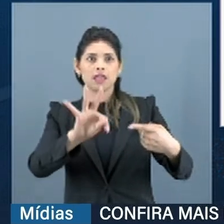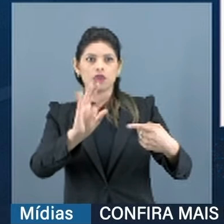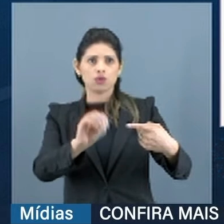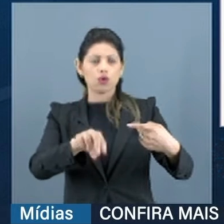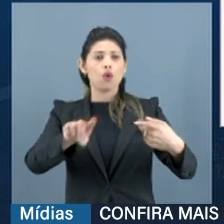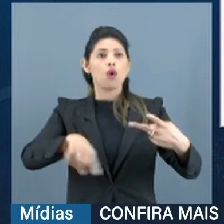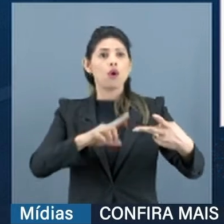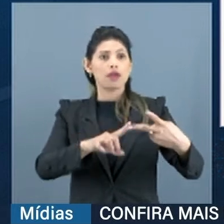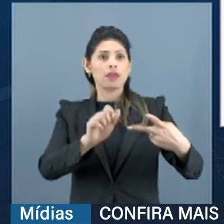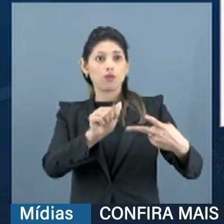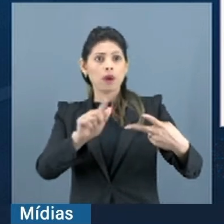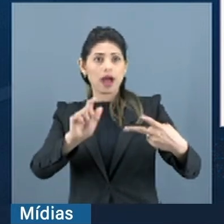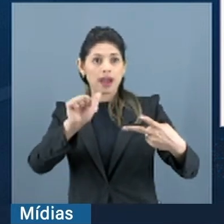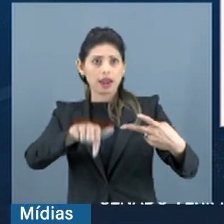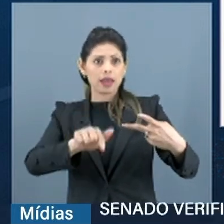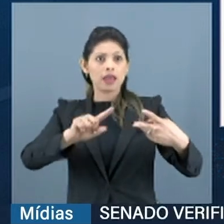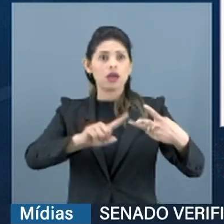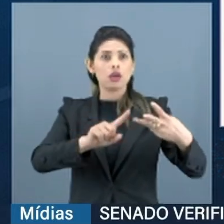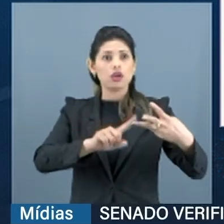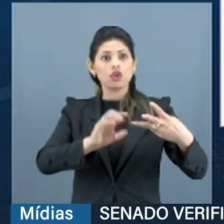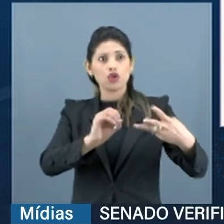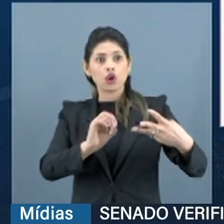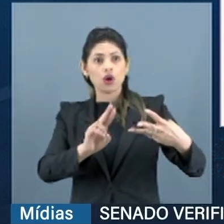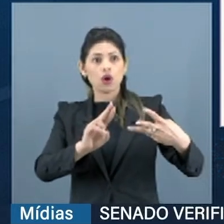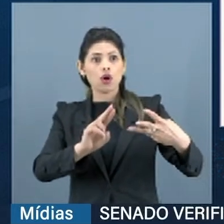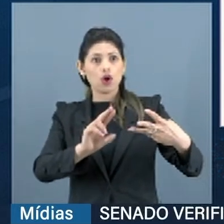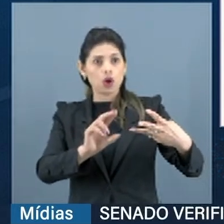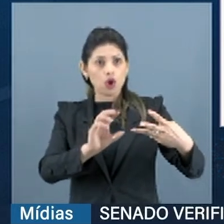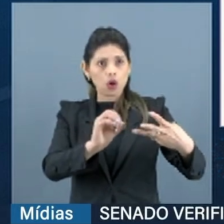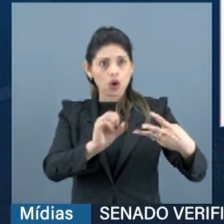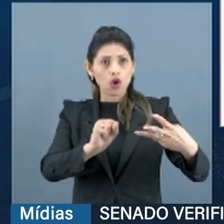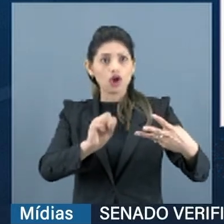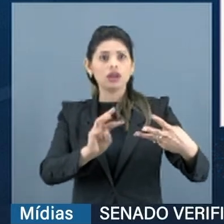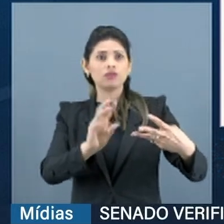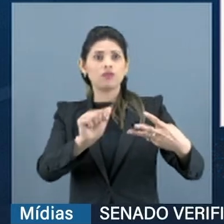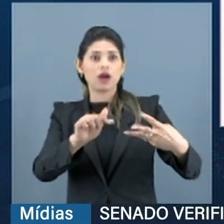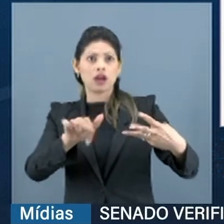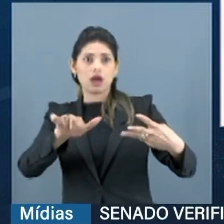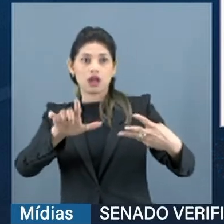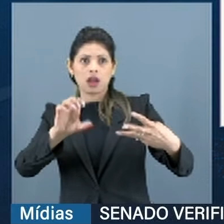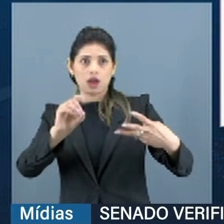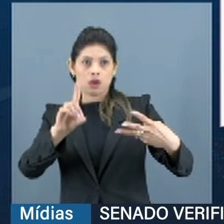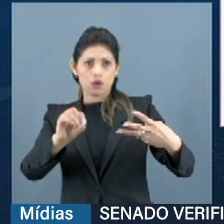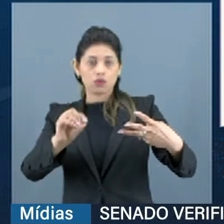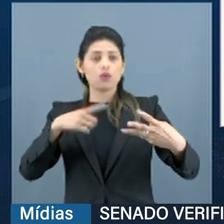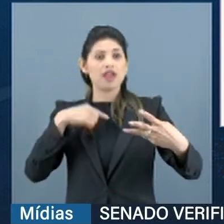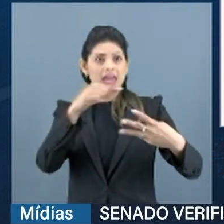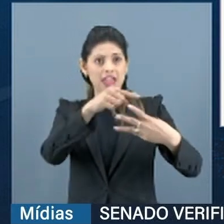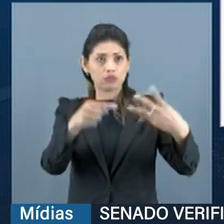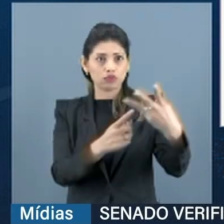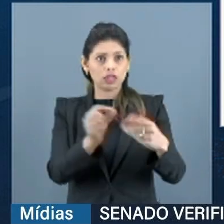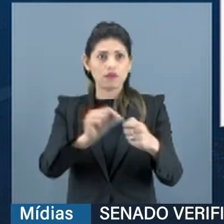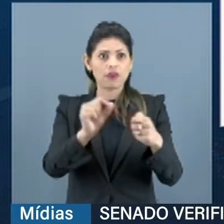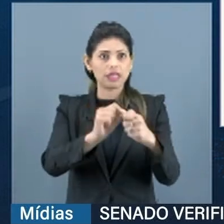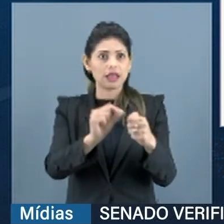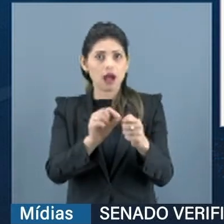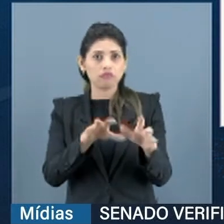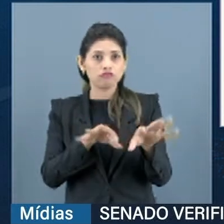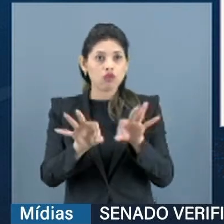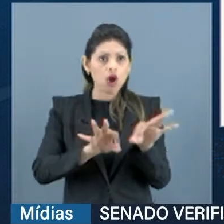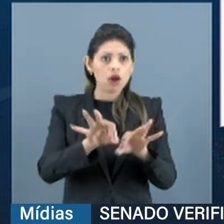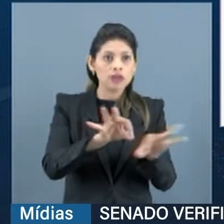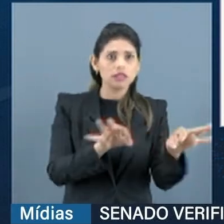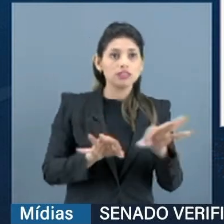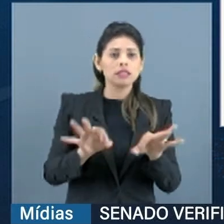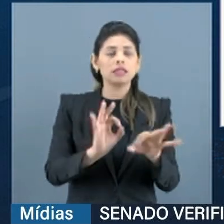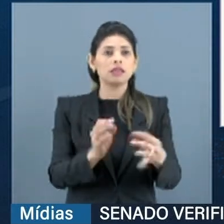a bomba. Existe algum lobo solitário nisso aqui? Para mim, isso aqui é uma junção de várias pessoas